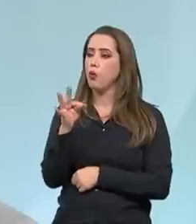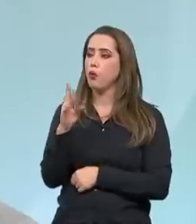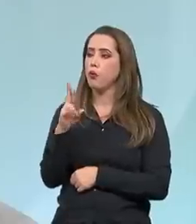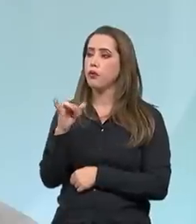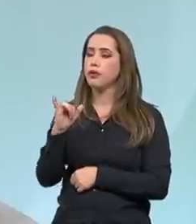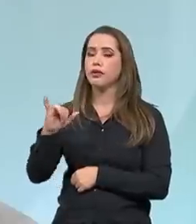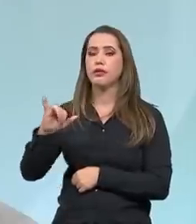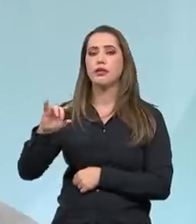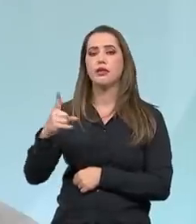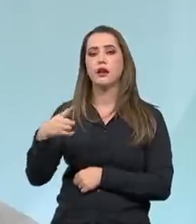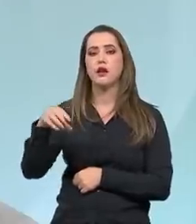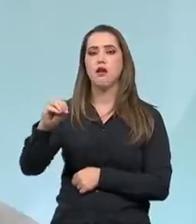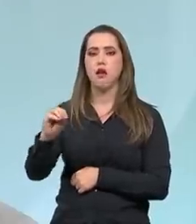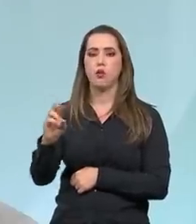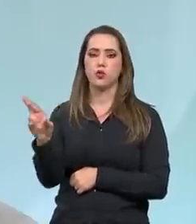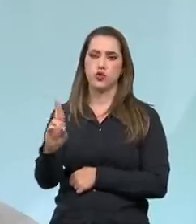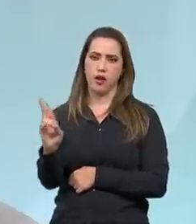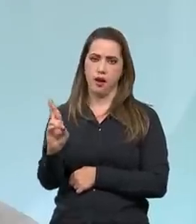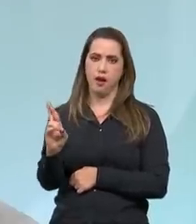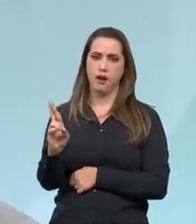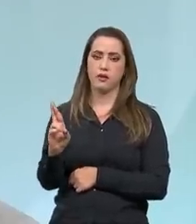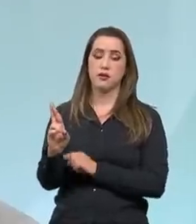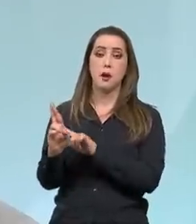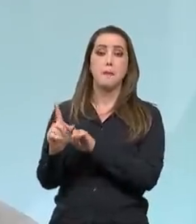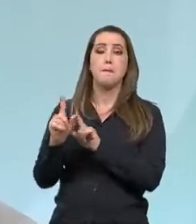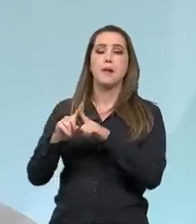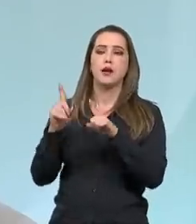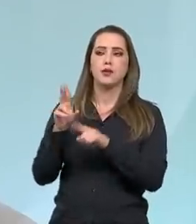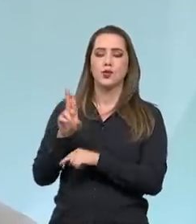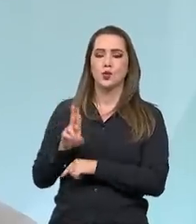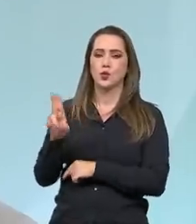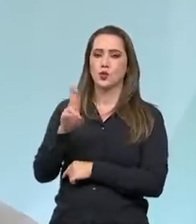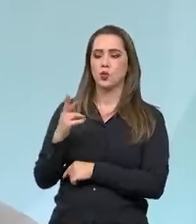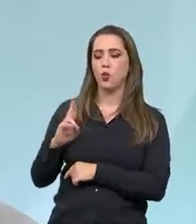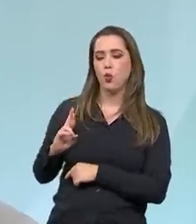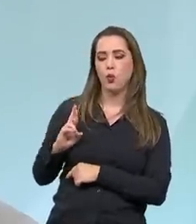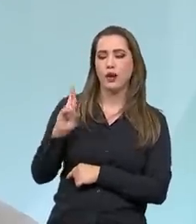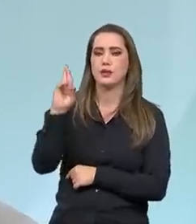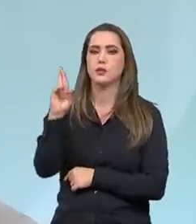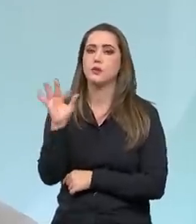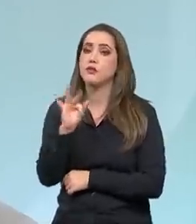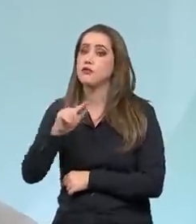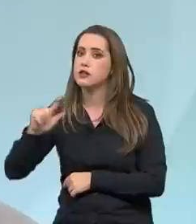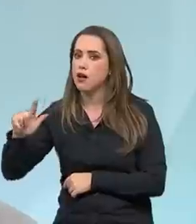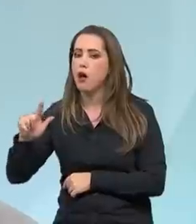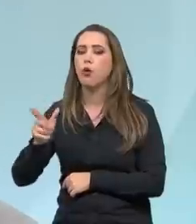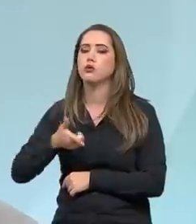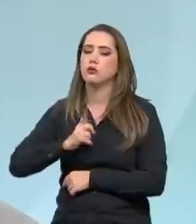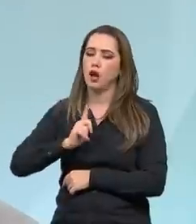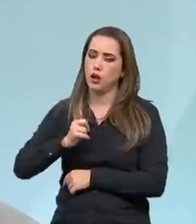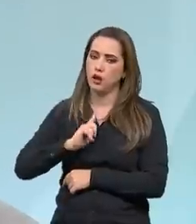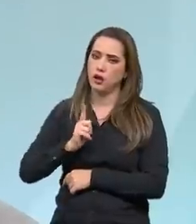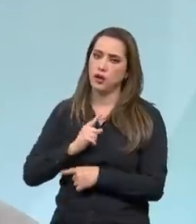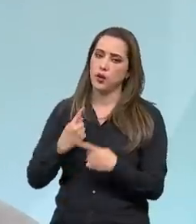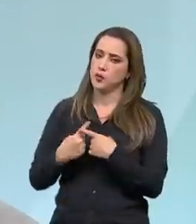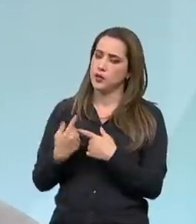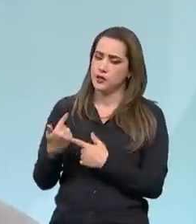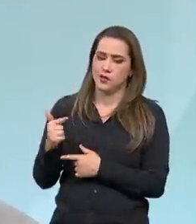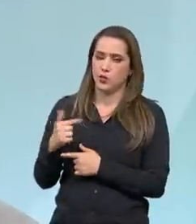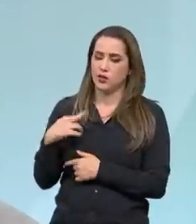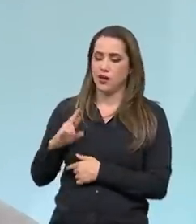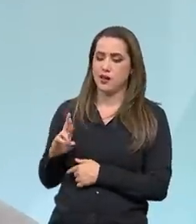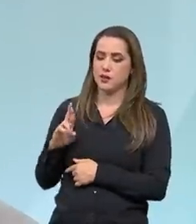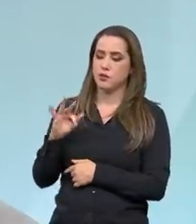responsabilidade fiscal. Porque não é apenas o aporte do dinheiro. Se você aporta esse dinheiro sem a âncora fiscal,